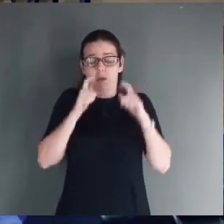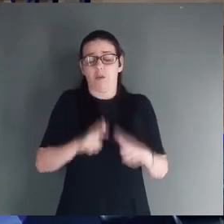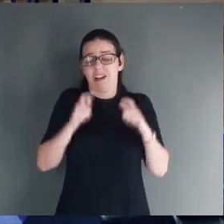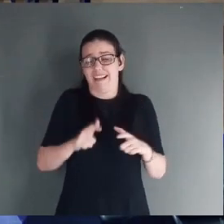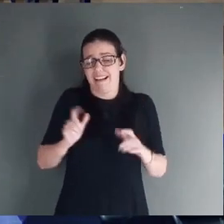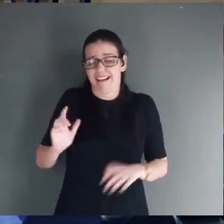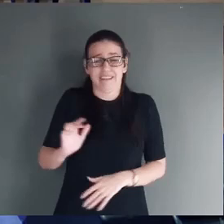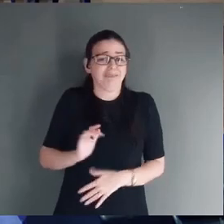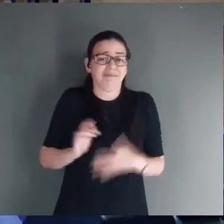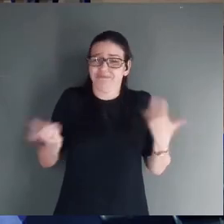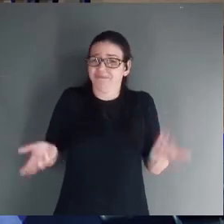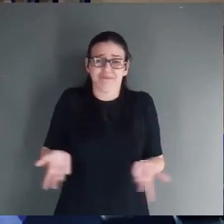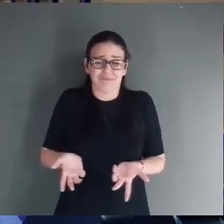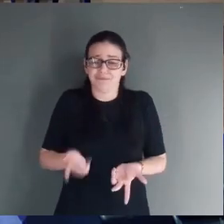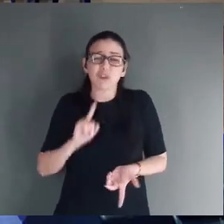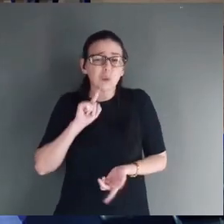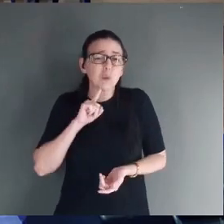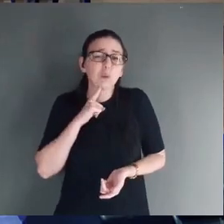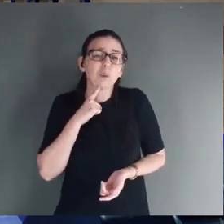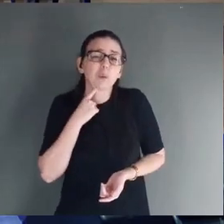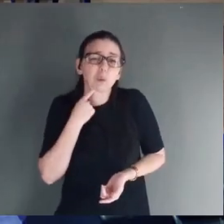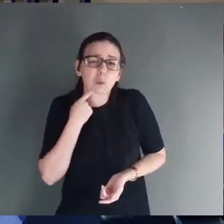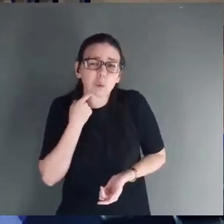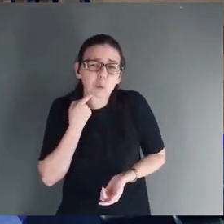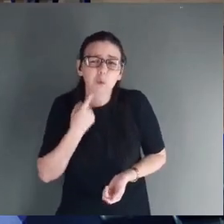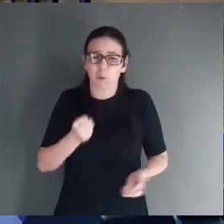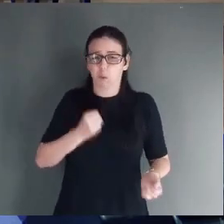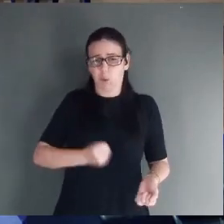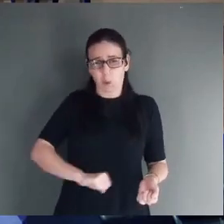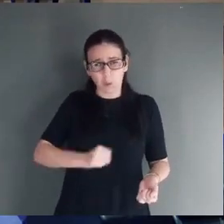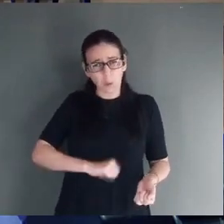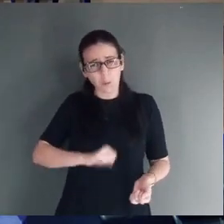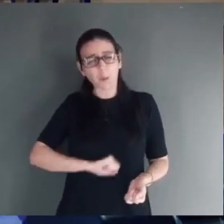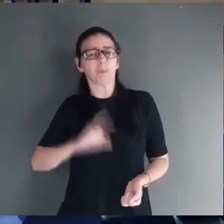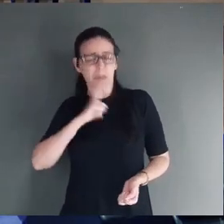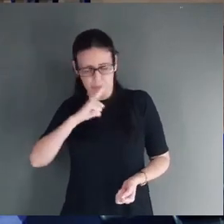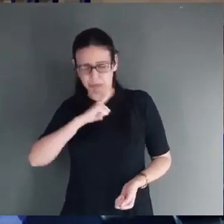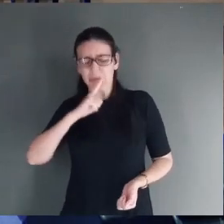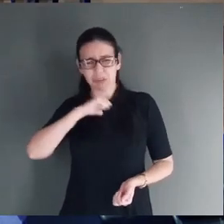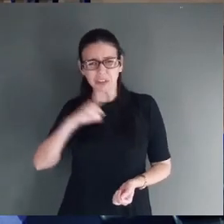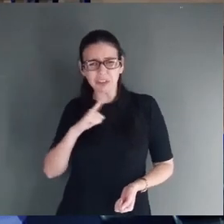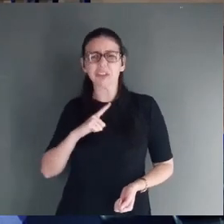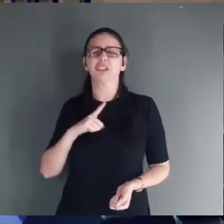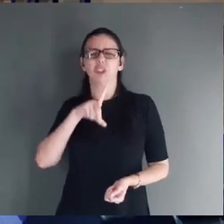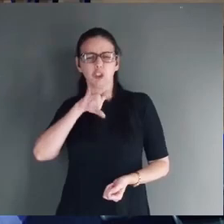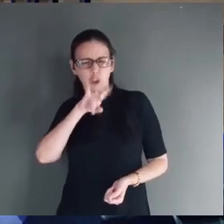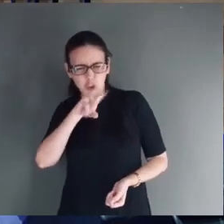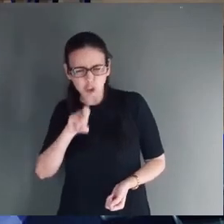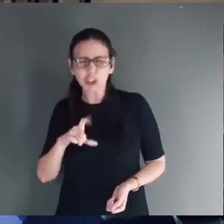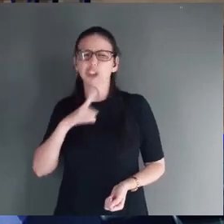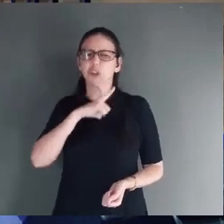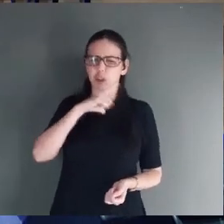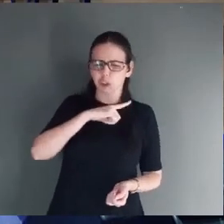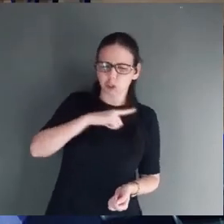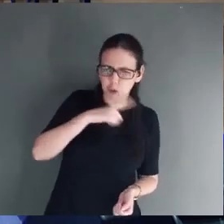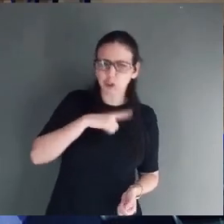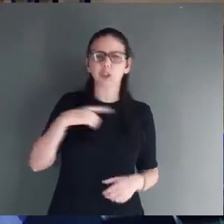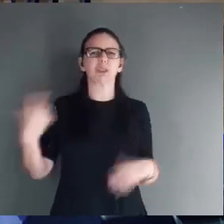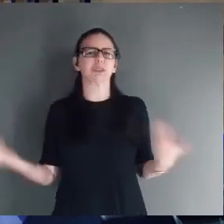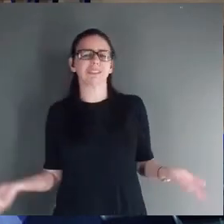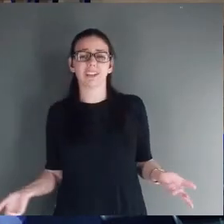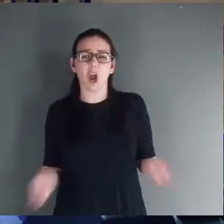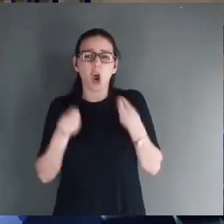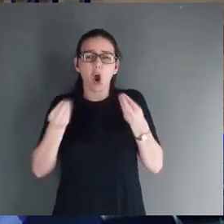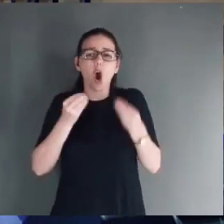era higiênico, não havia uma higiene ideal. Não era um lugar para um bebê nascer, não era um lugar para uma